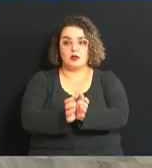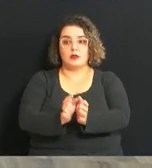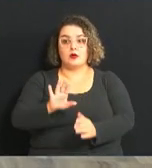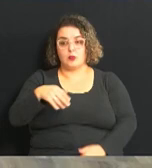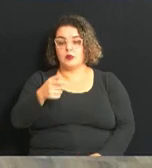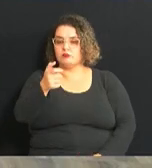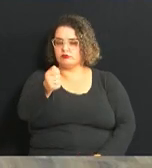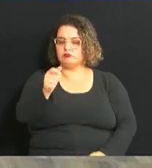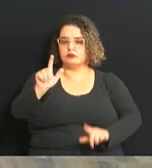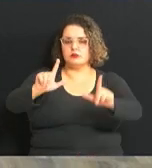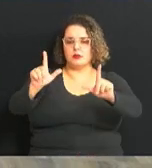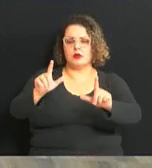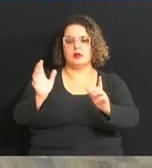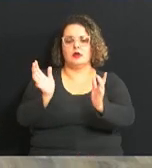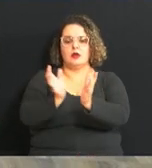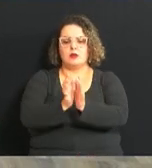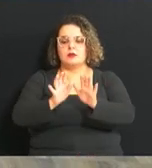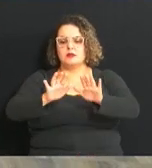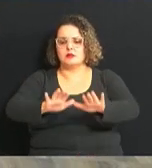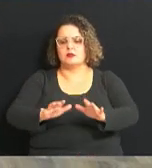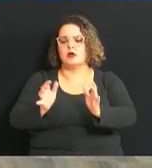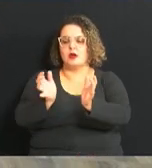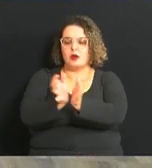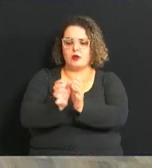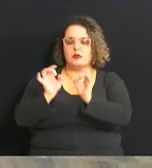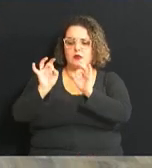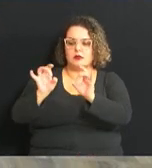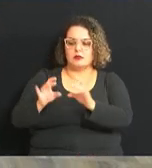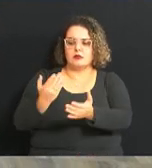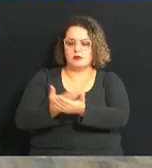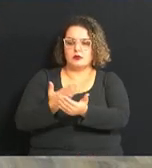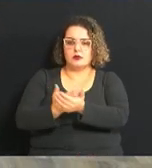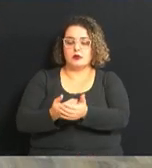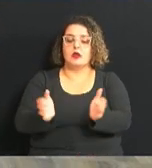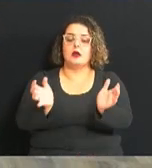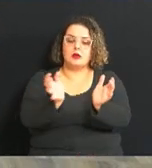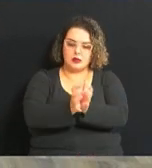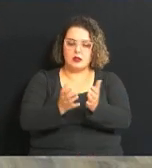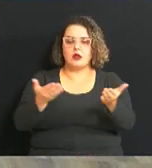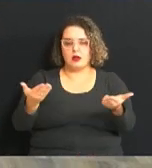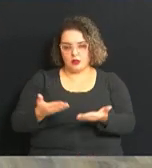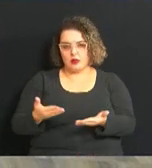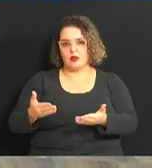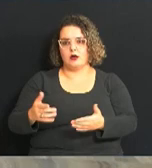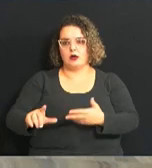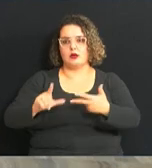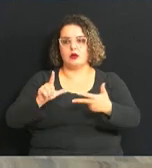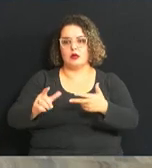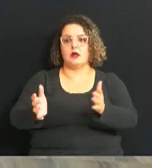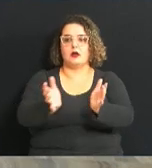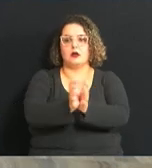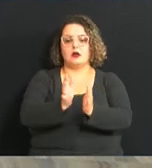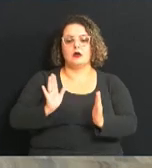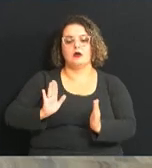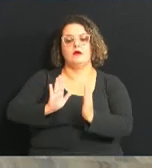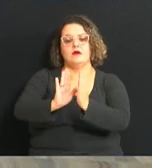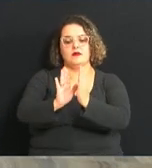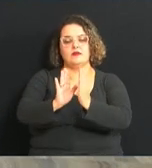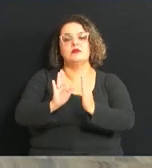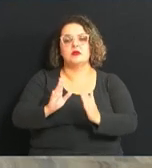a TV tem a comissão permanente, tem a comissão especial de estudos e aqui no legislativo nós temos também a frente